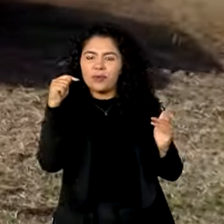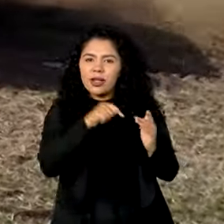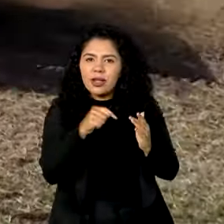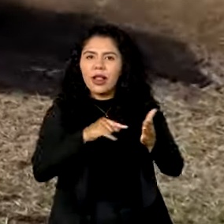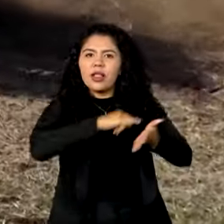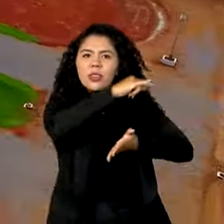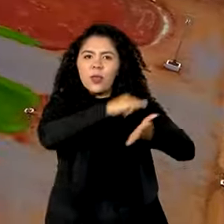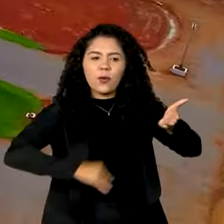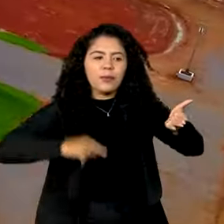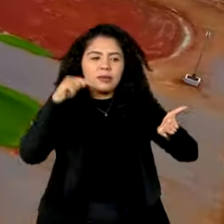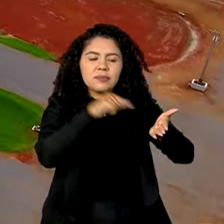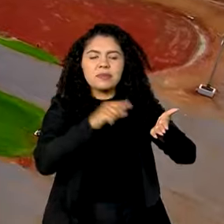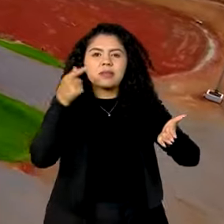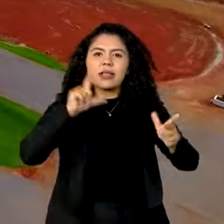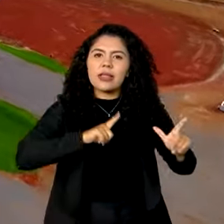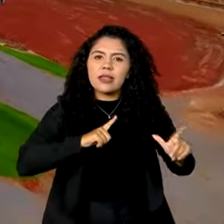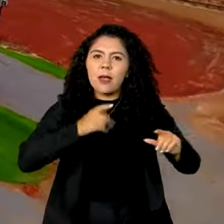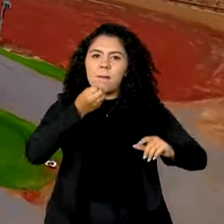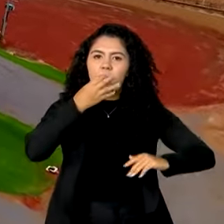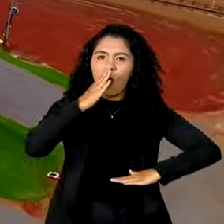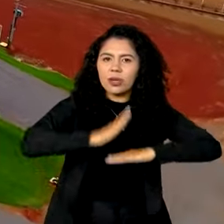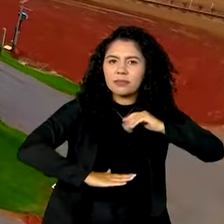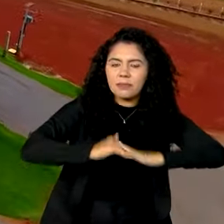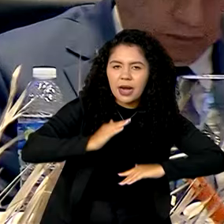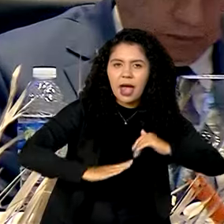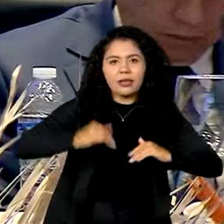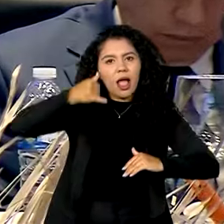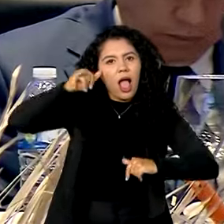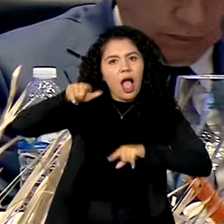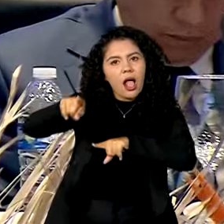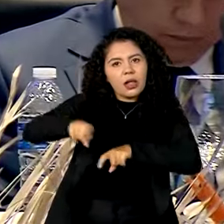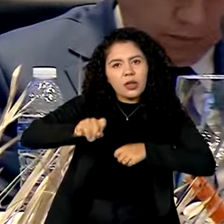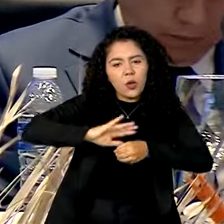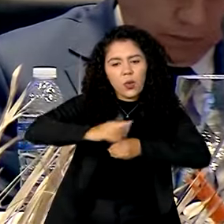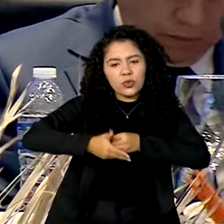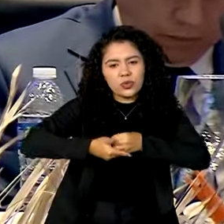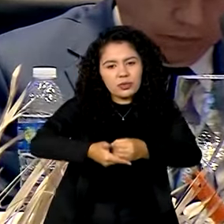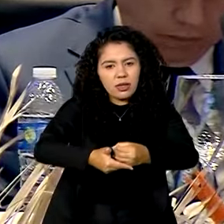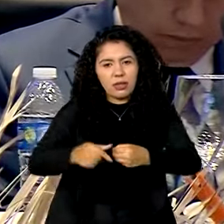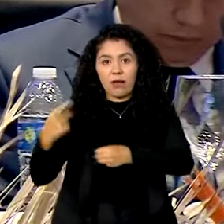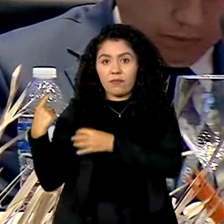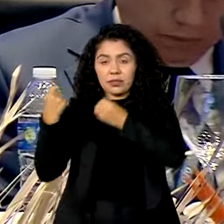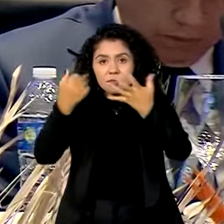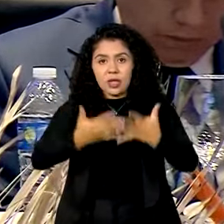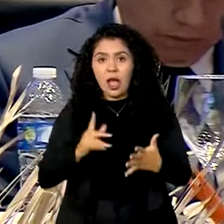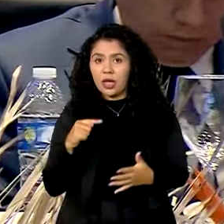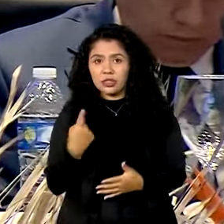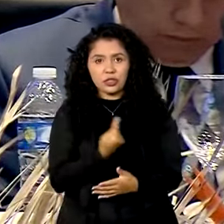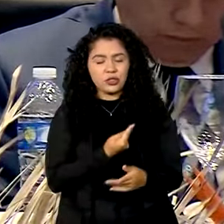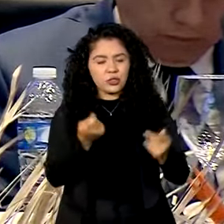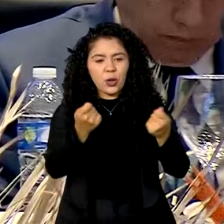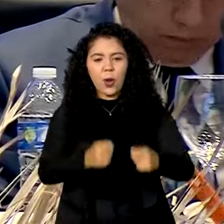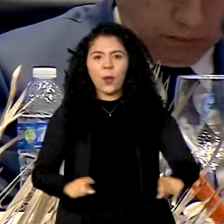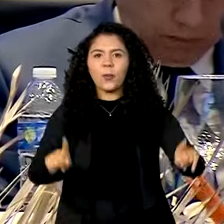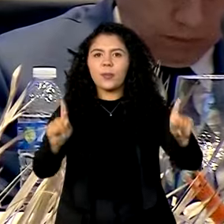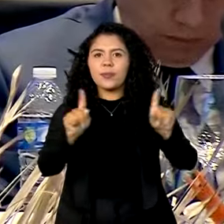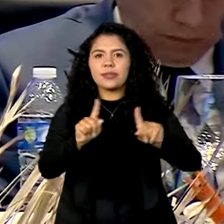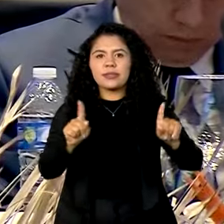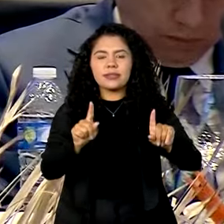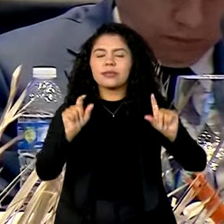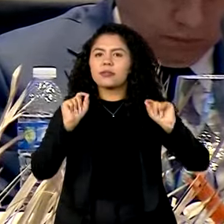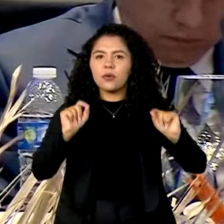boas práticas agrícolas sustentáveis. Não precisamos mais avançar sobre as